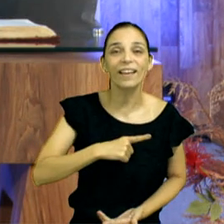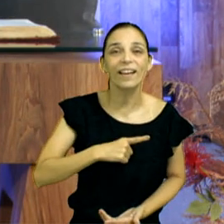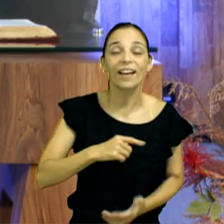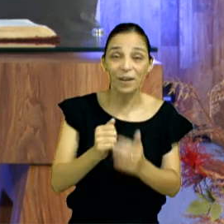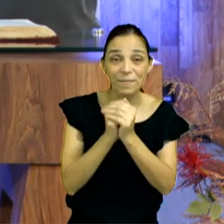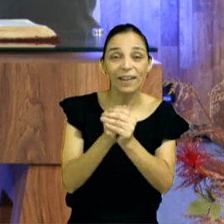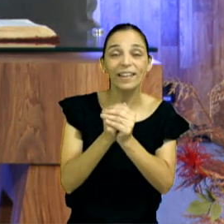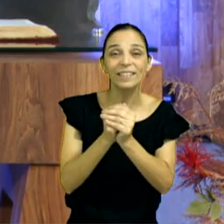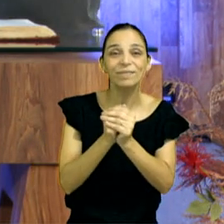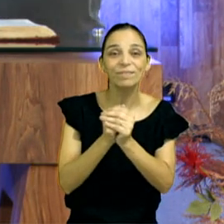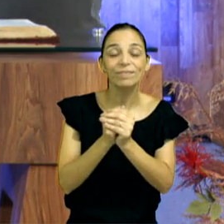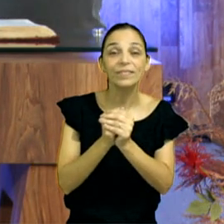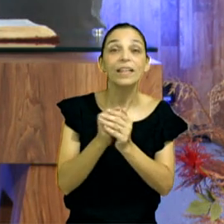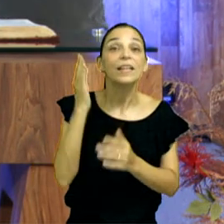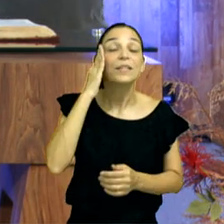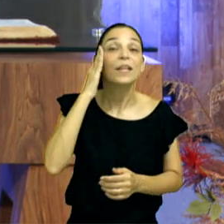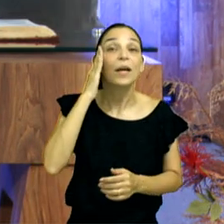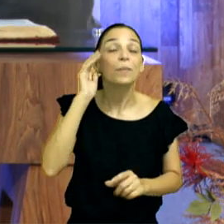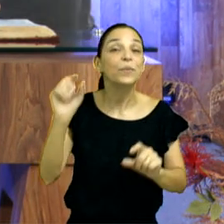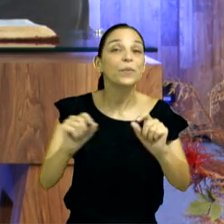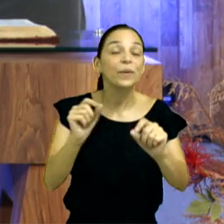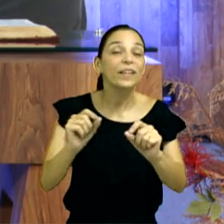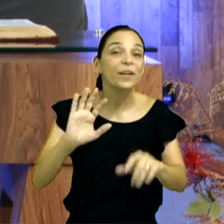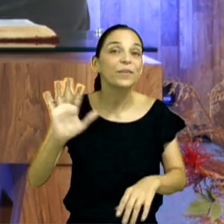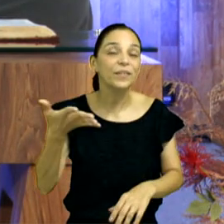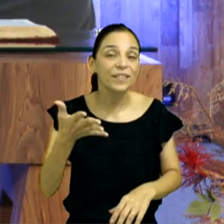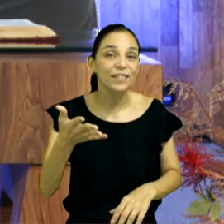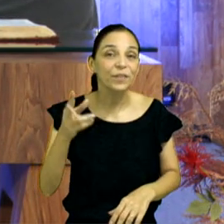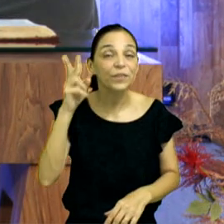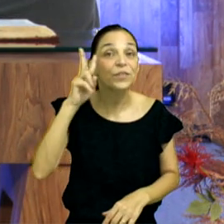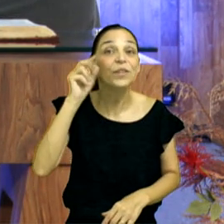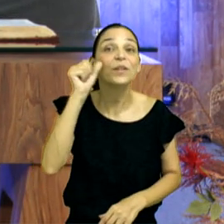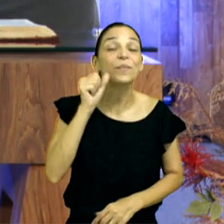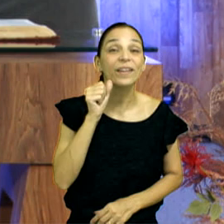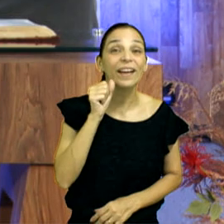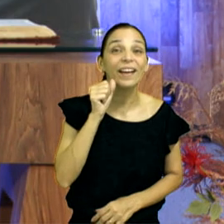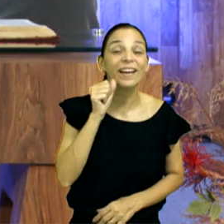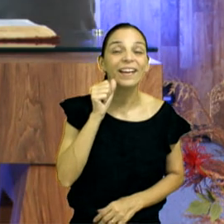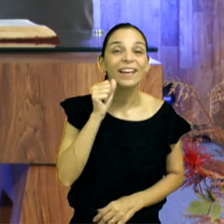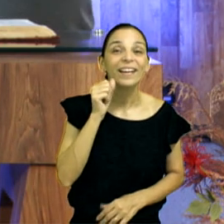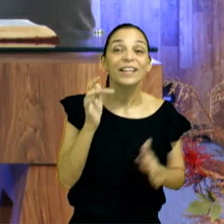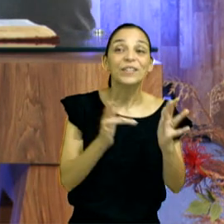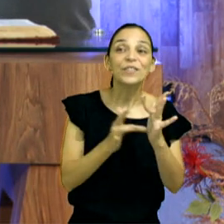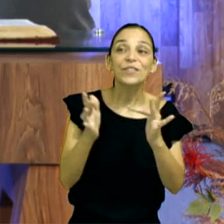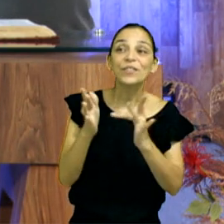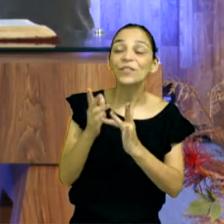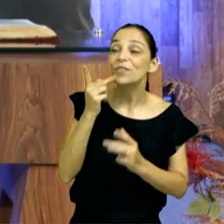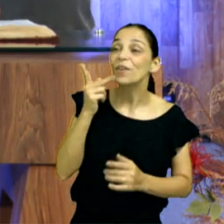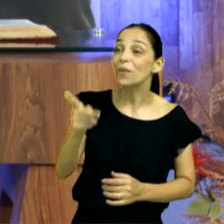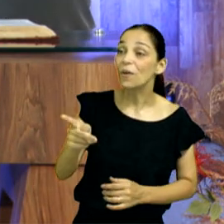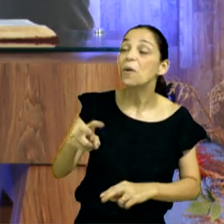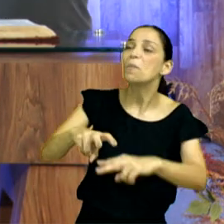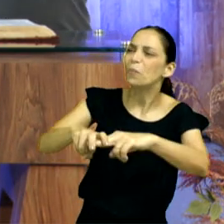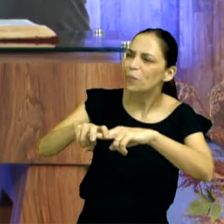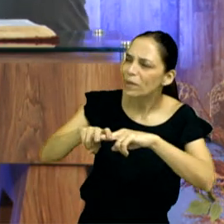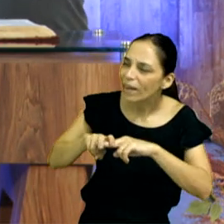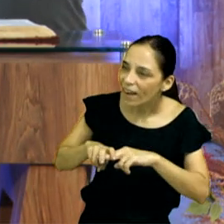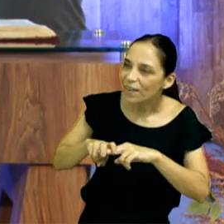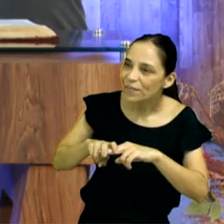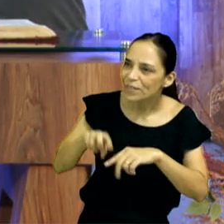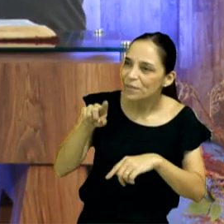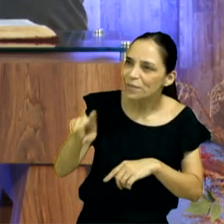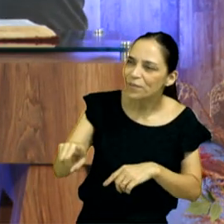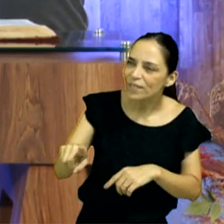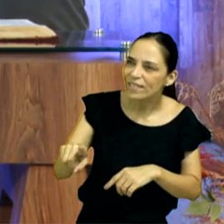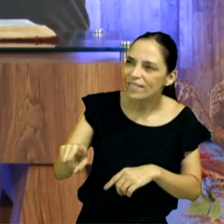amém? Sabe o aconteceu com aquela mulher? Lógico, todos sabem, Jesus falou, olha, por causa disso que você falou agora, pode ir que a sua filha está